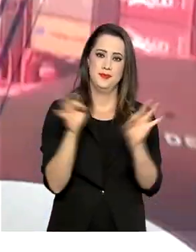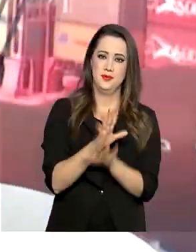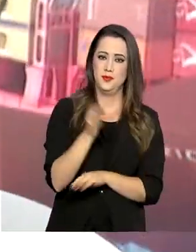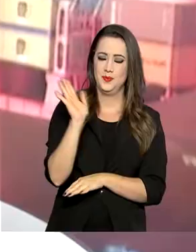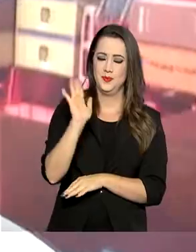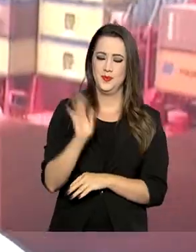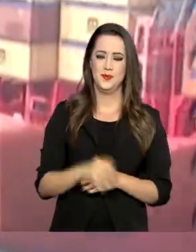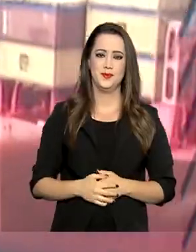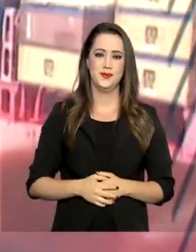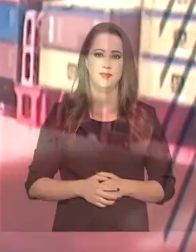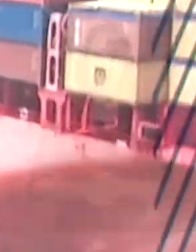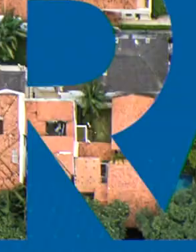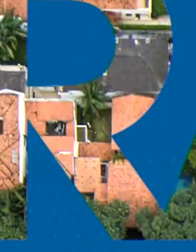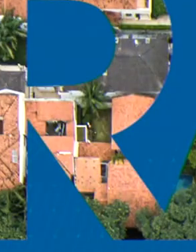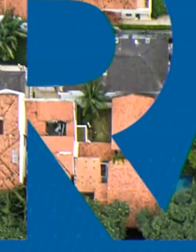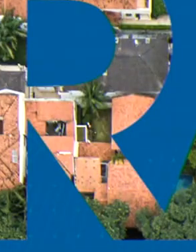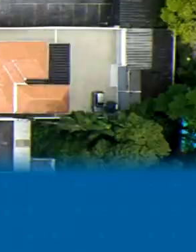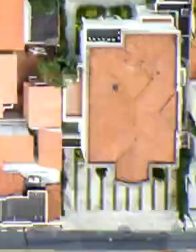por aqui. Até mais.